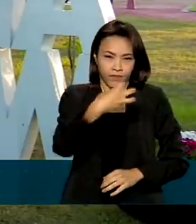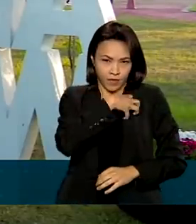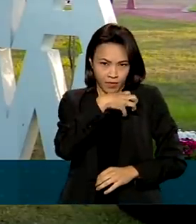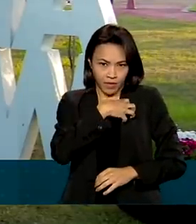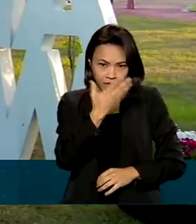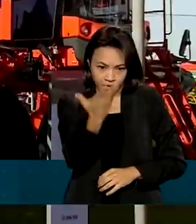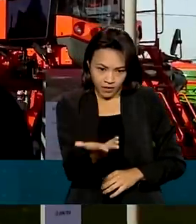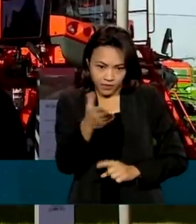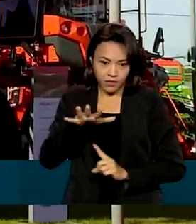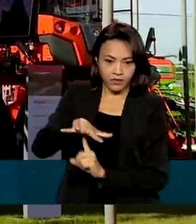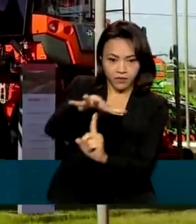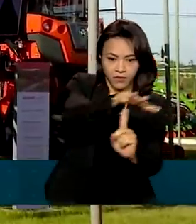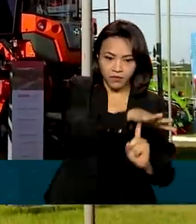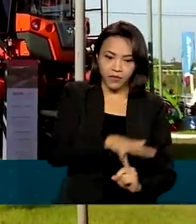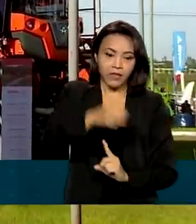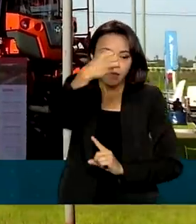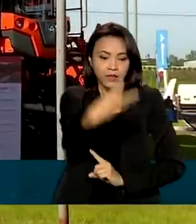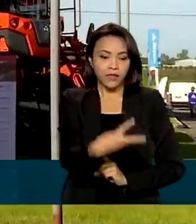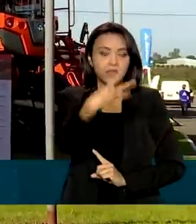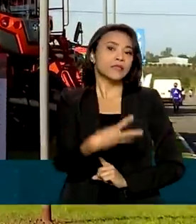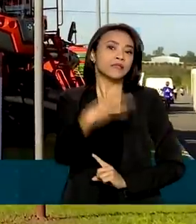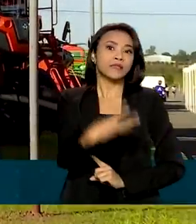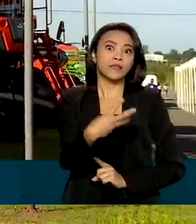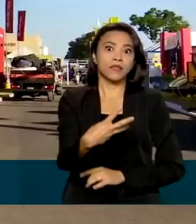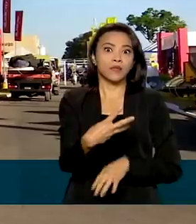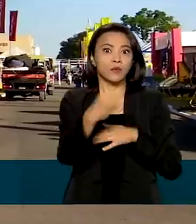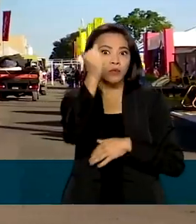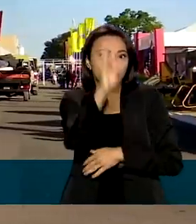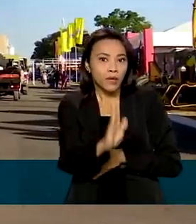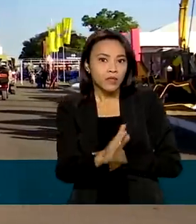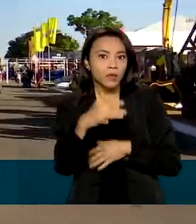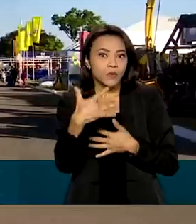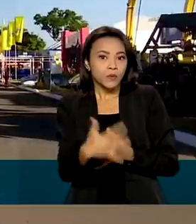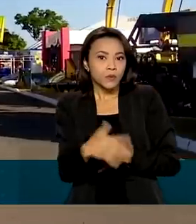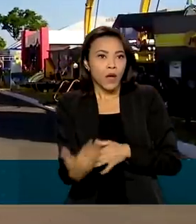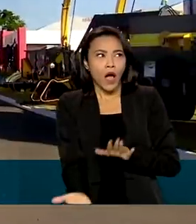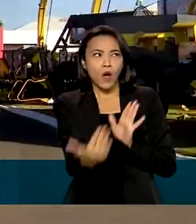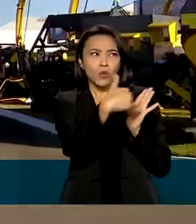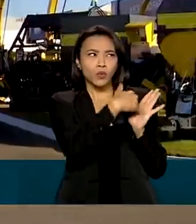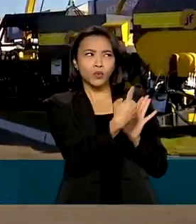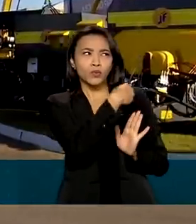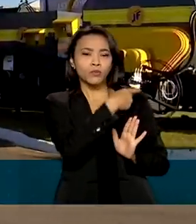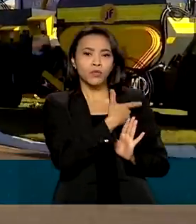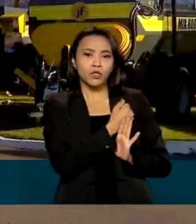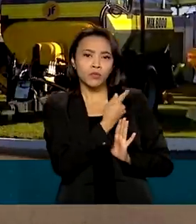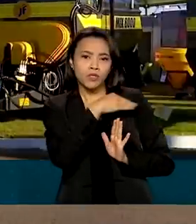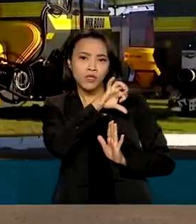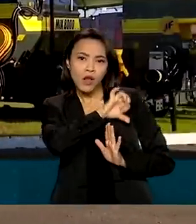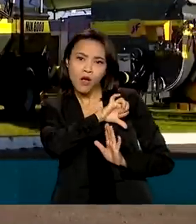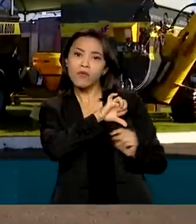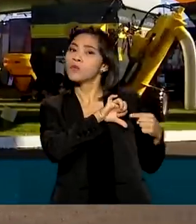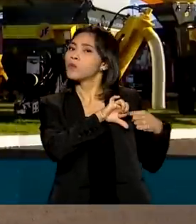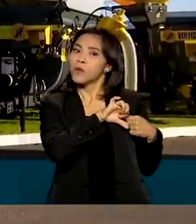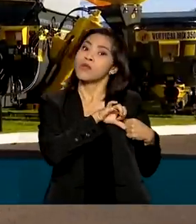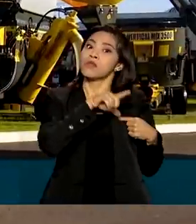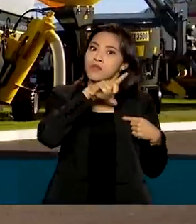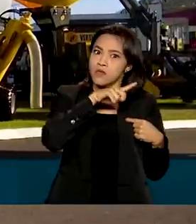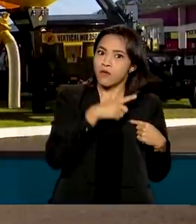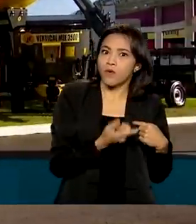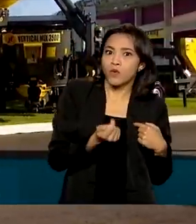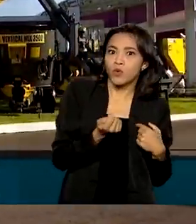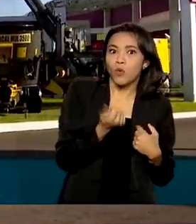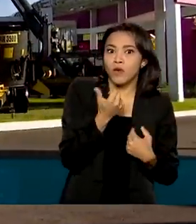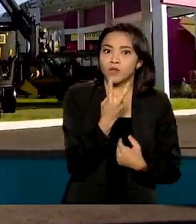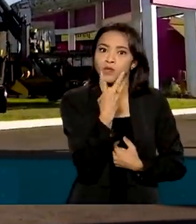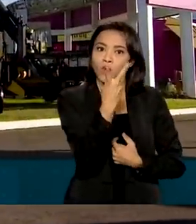Show é considerada a terceira maior feira do setor no Brasil. Em sua última edição, em 2019, foram realizados quase 2